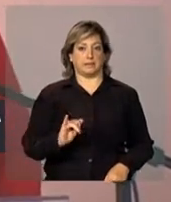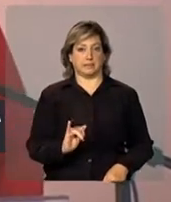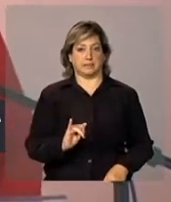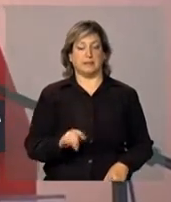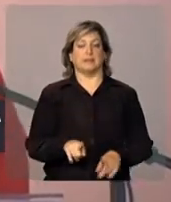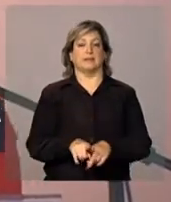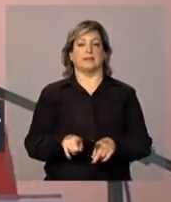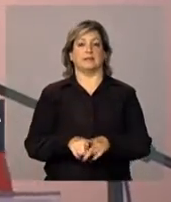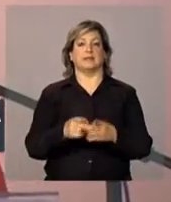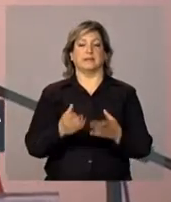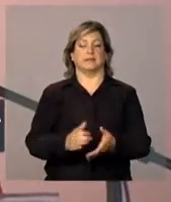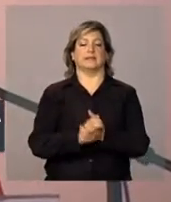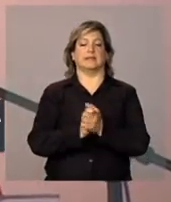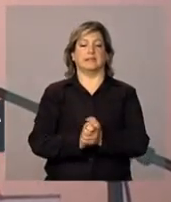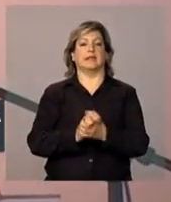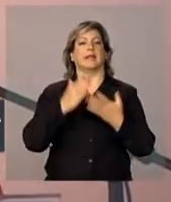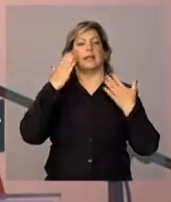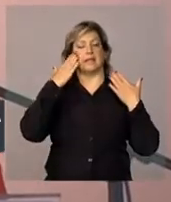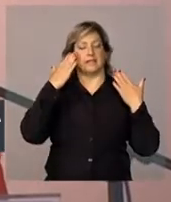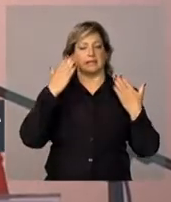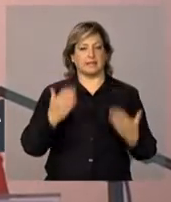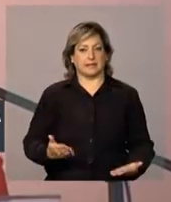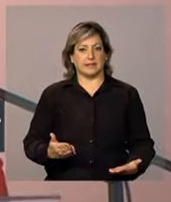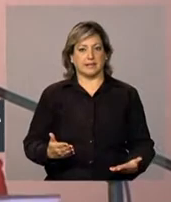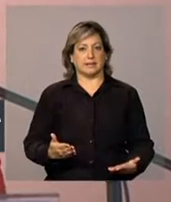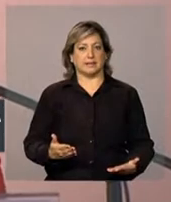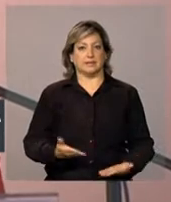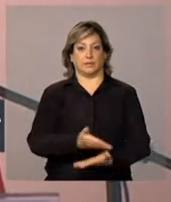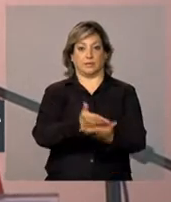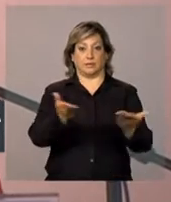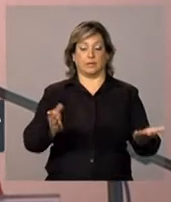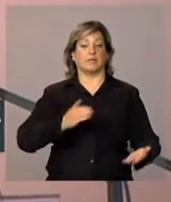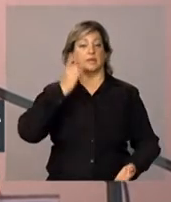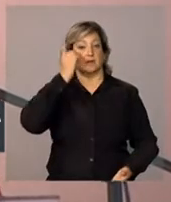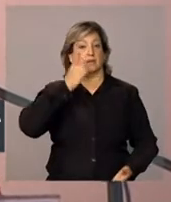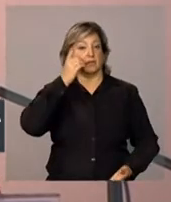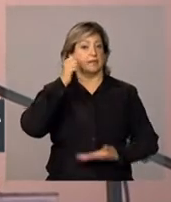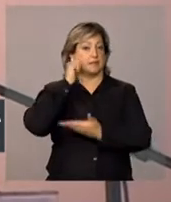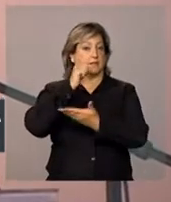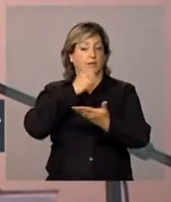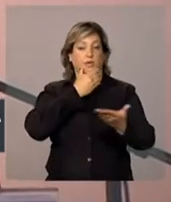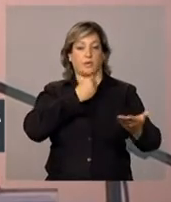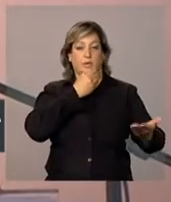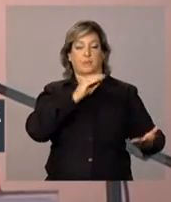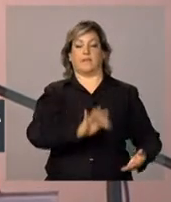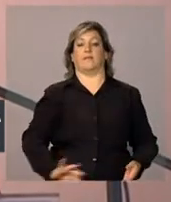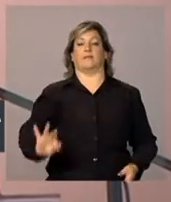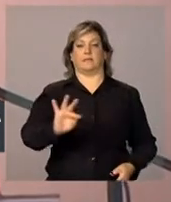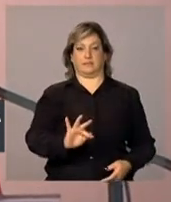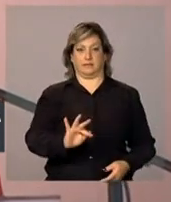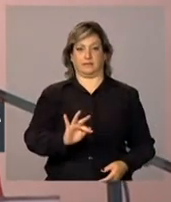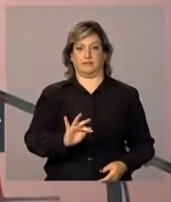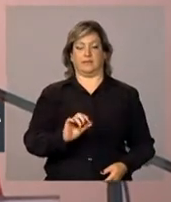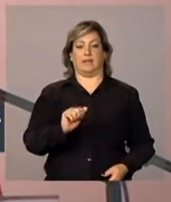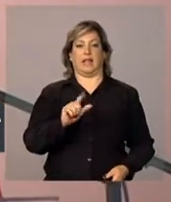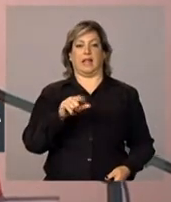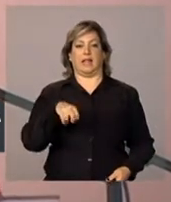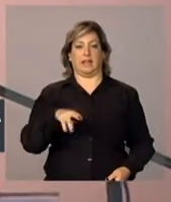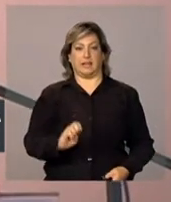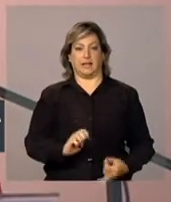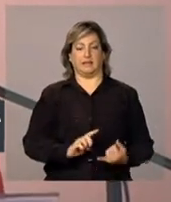Cumprimentar e agradecer aos senhores deputados e às deputadas federais, Aline